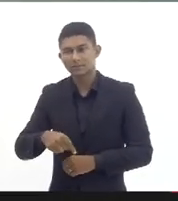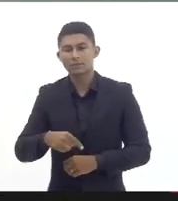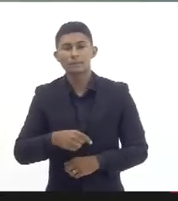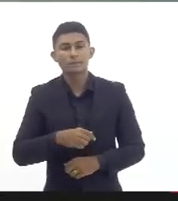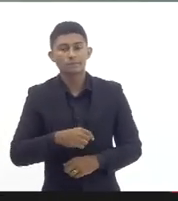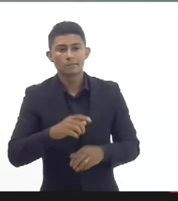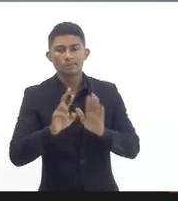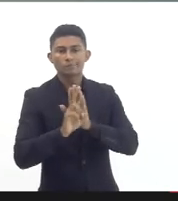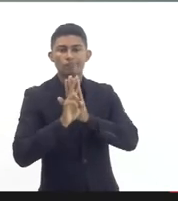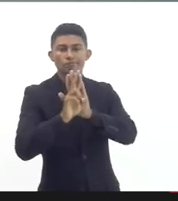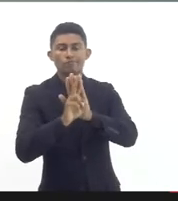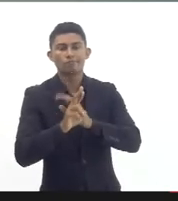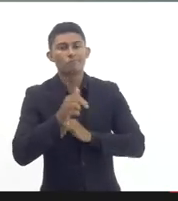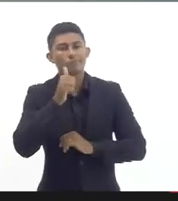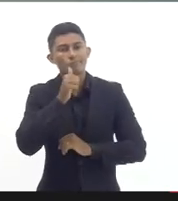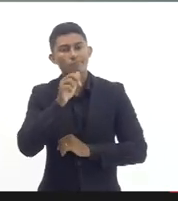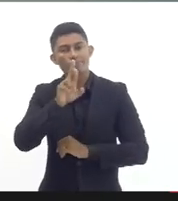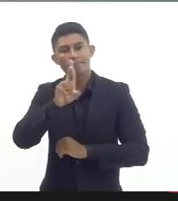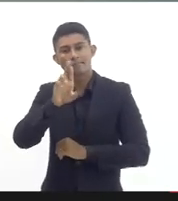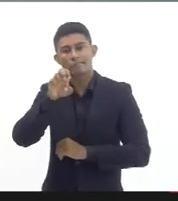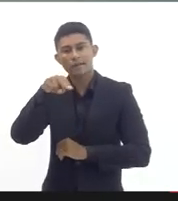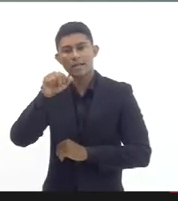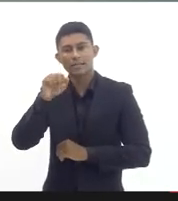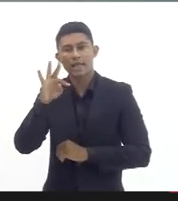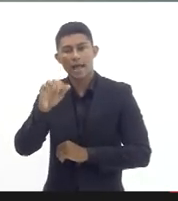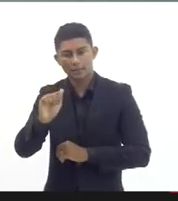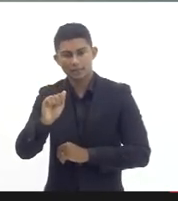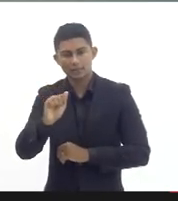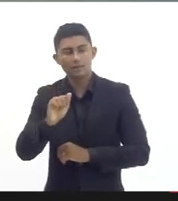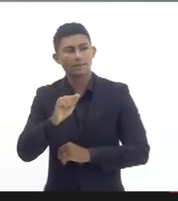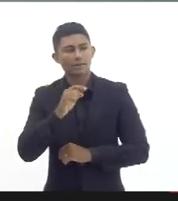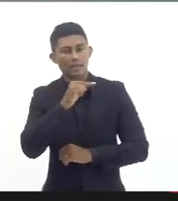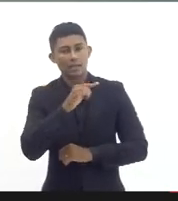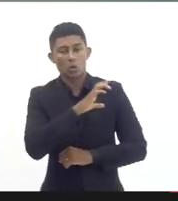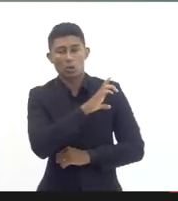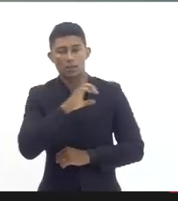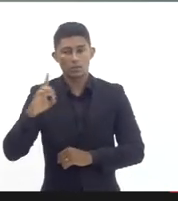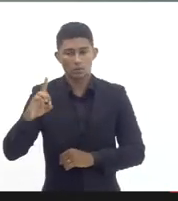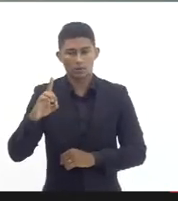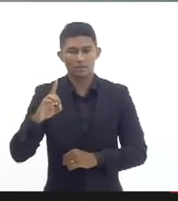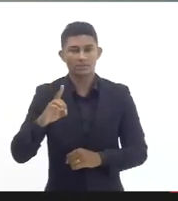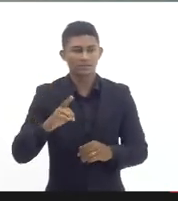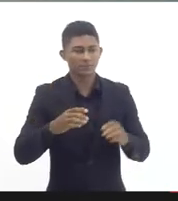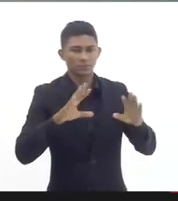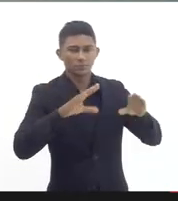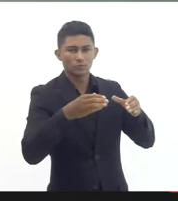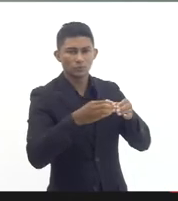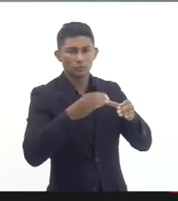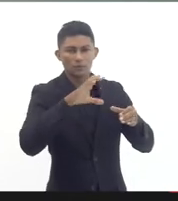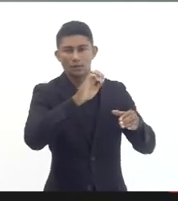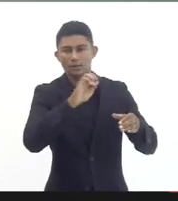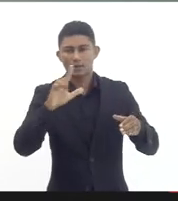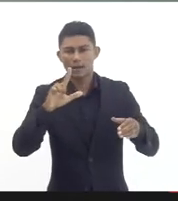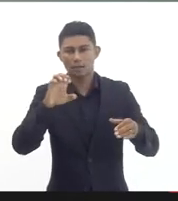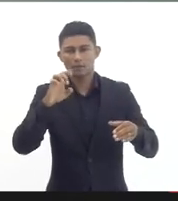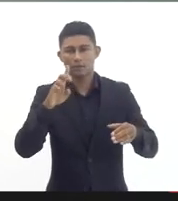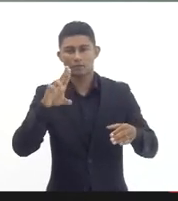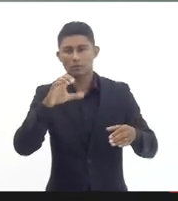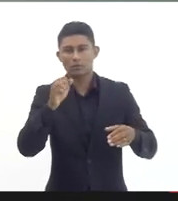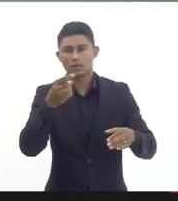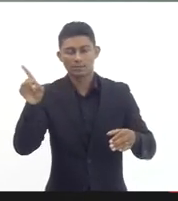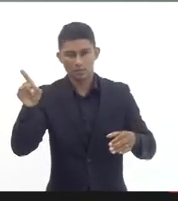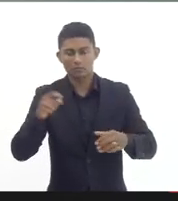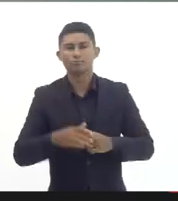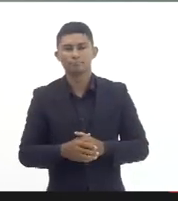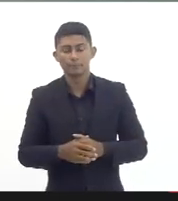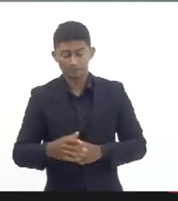Renata Carbonel coordenadora do CAO Educação e sou doutora pelo ofício da educação e não no